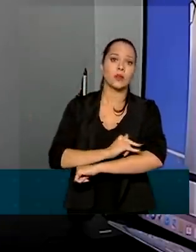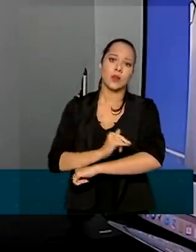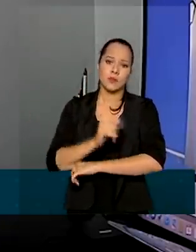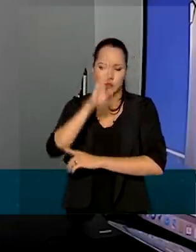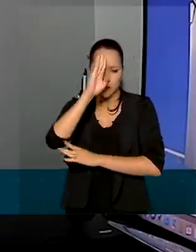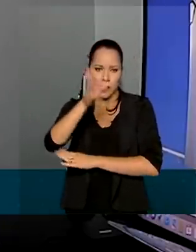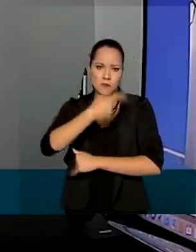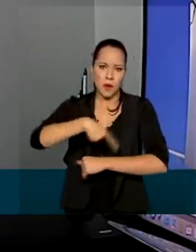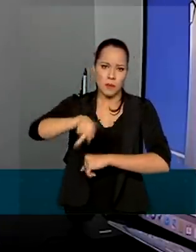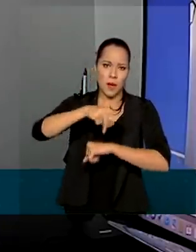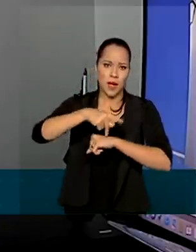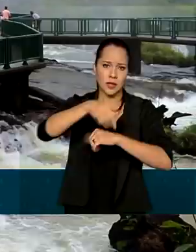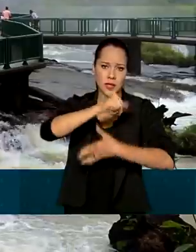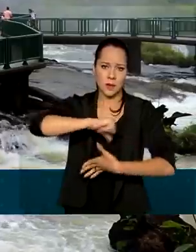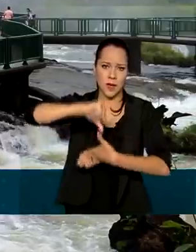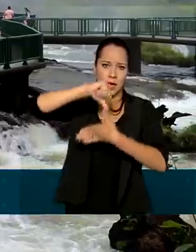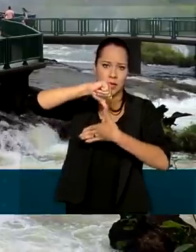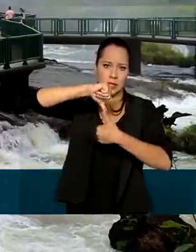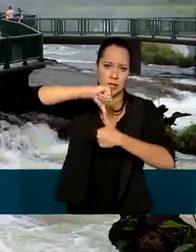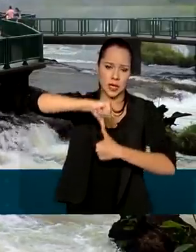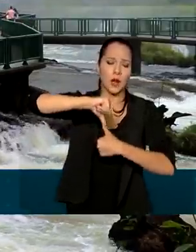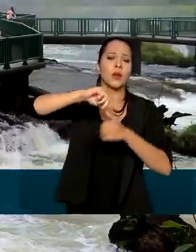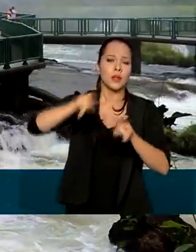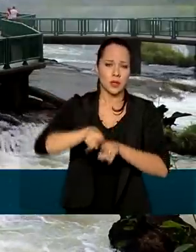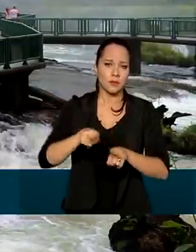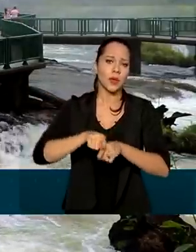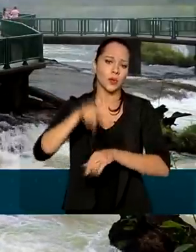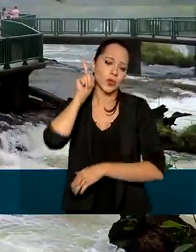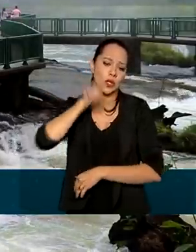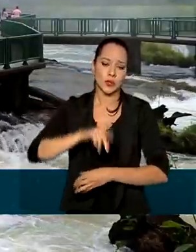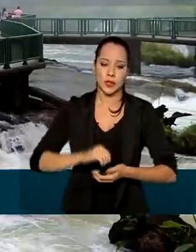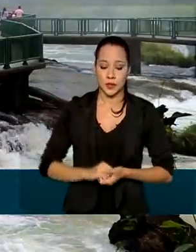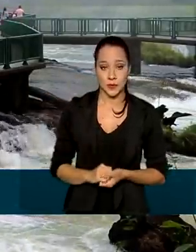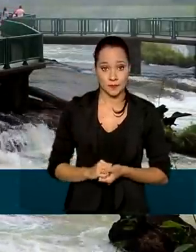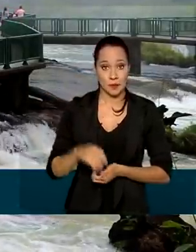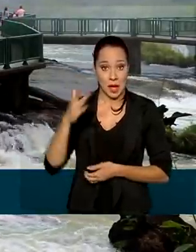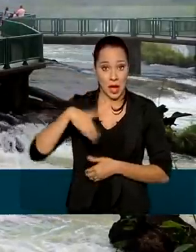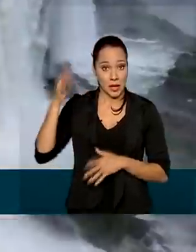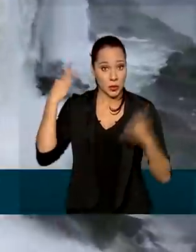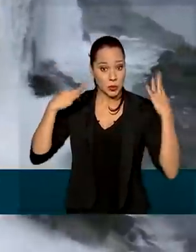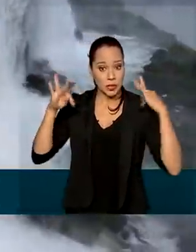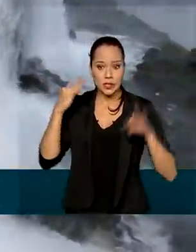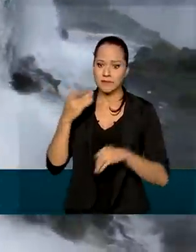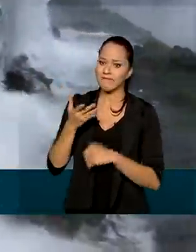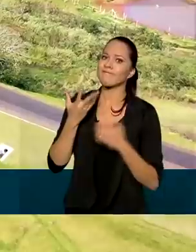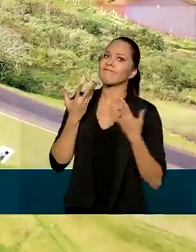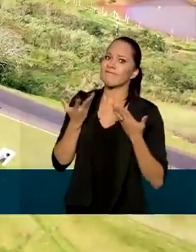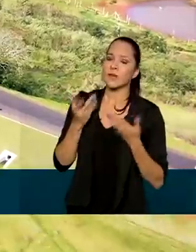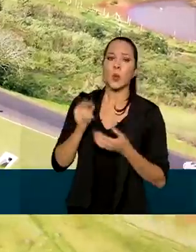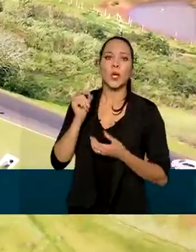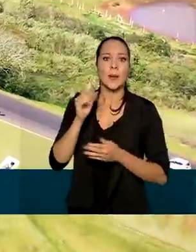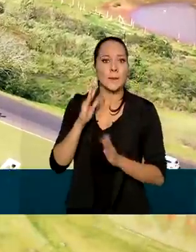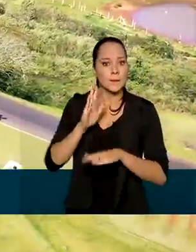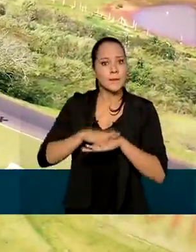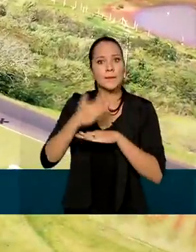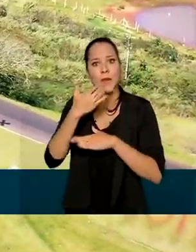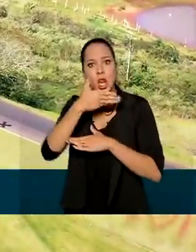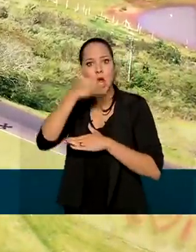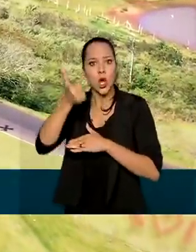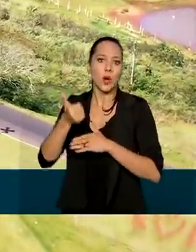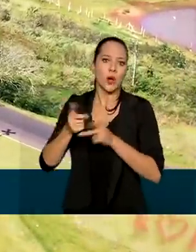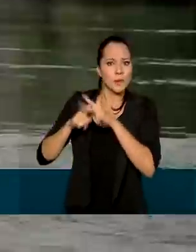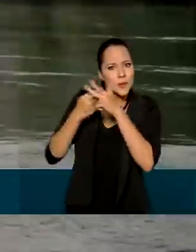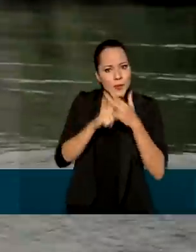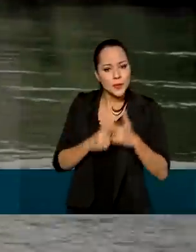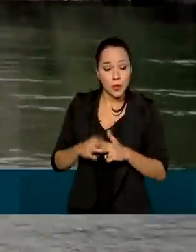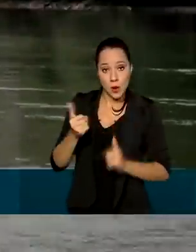da América Central e dos Estados Unidos. O setor turístico espera que várias outras melhorias sejam feitas em Foz do Iguaçu com o apoio do